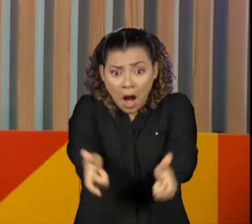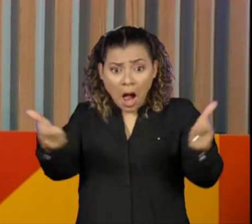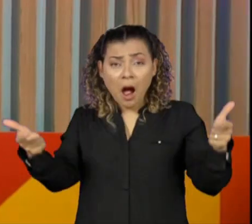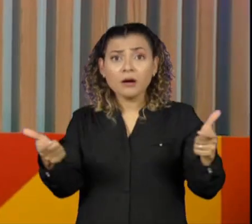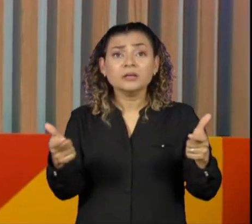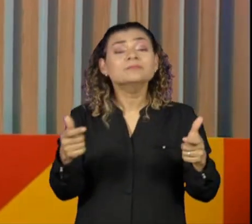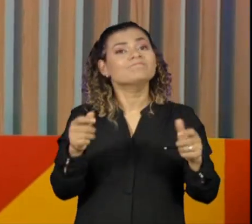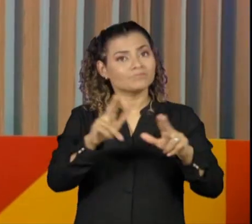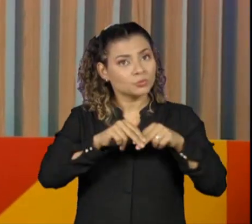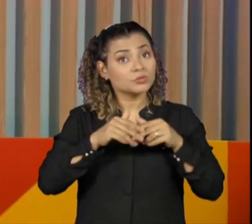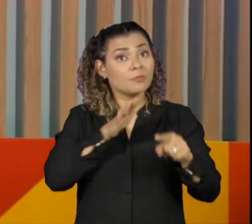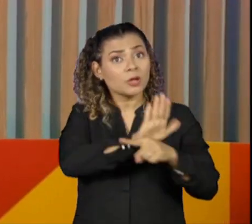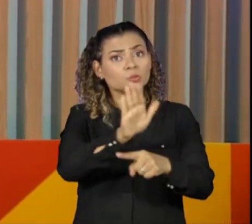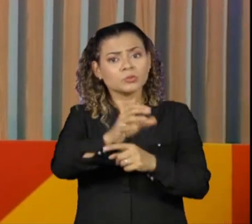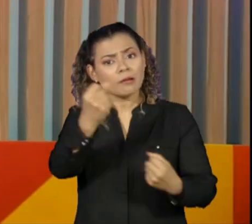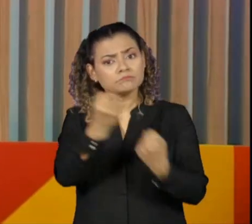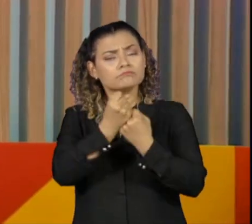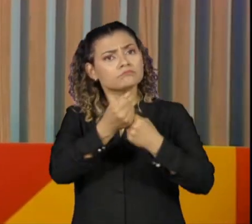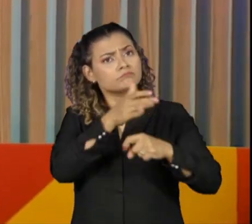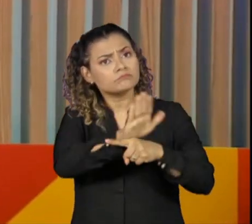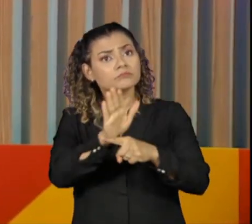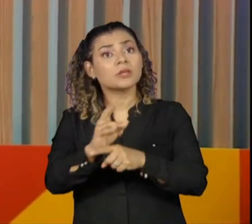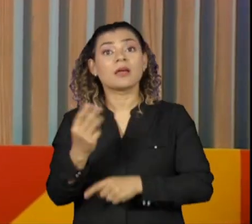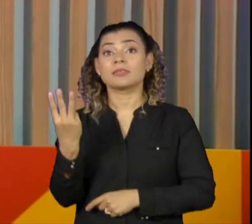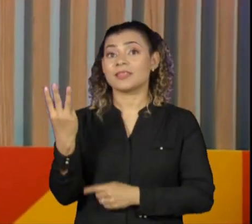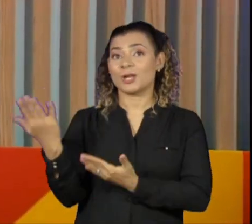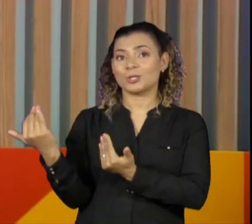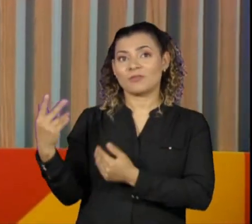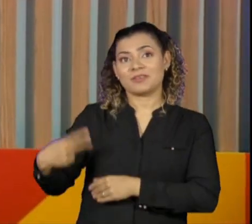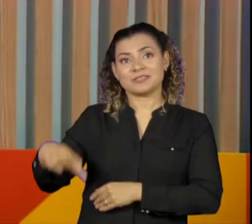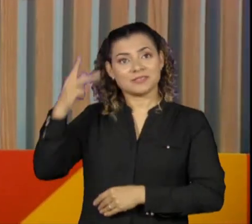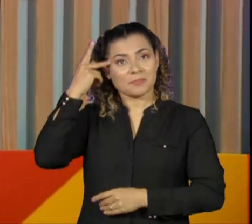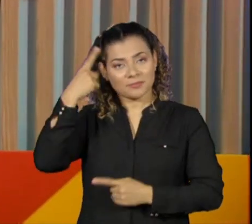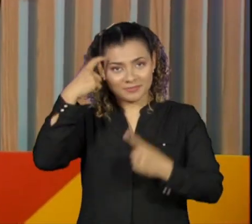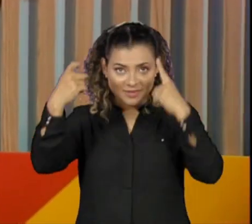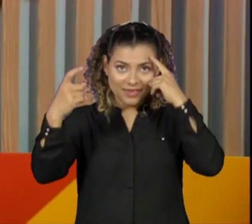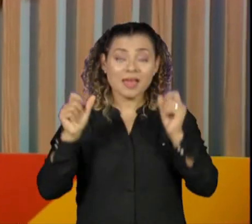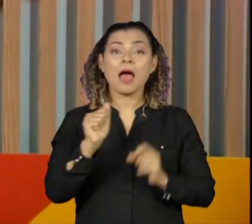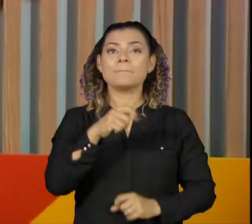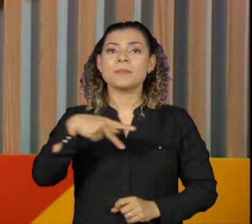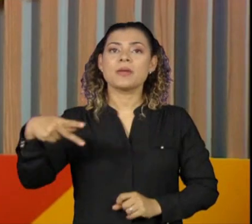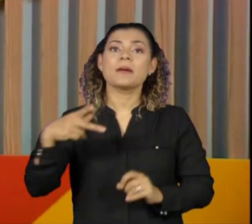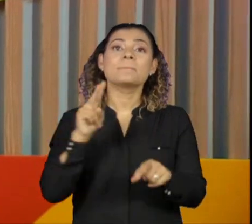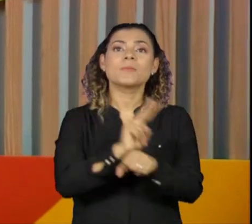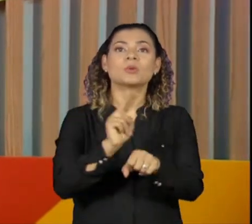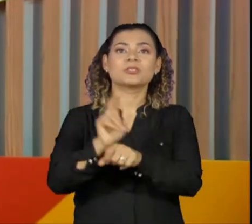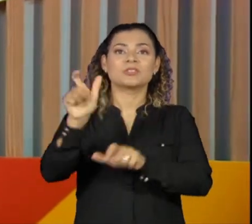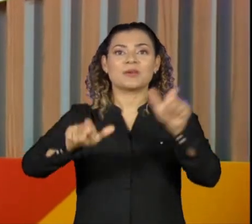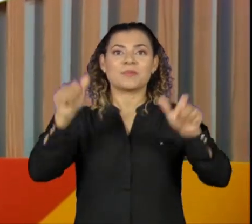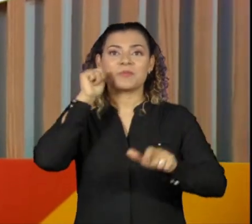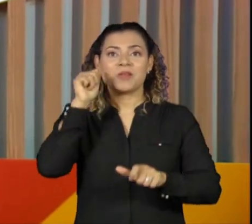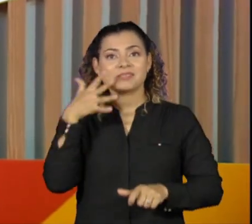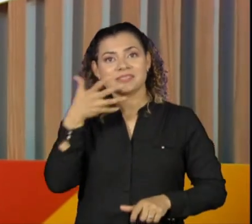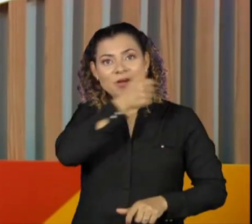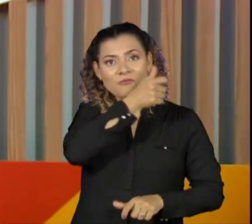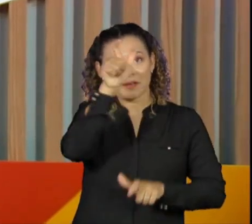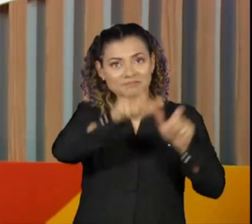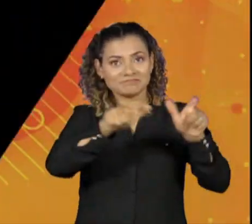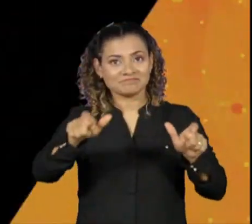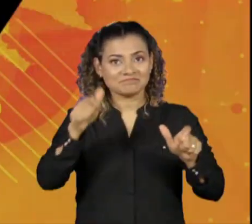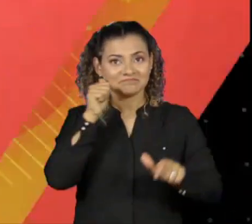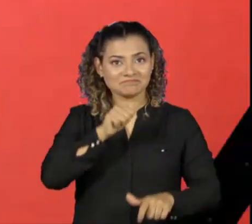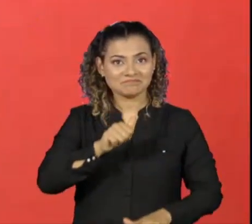Para ajudar nessa luta, três jovens de São Paulo criaram um aplicativo para proteger mulheres e salvar vidas.